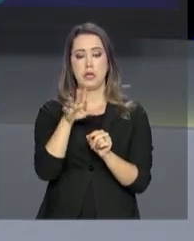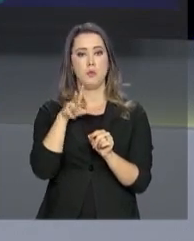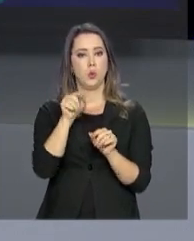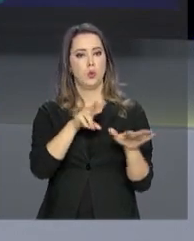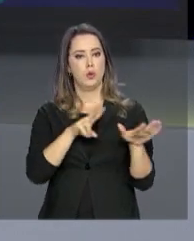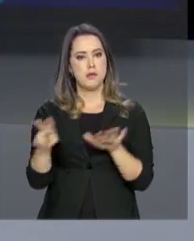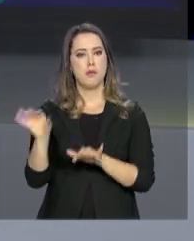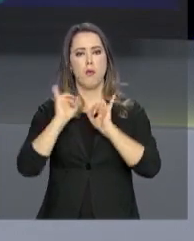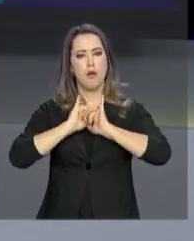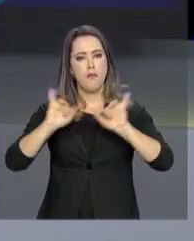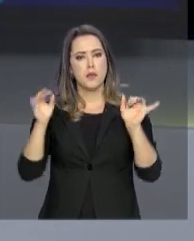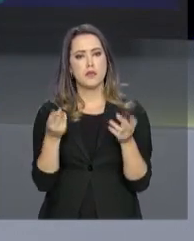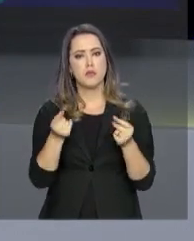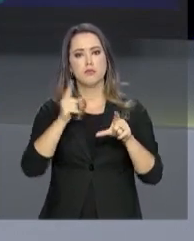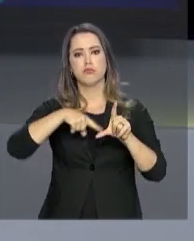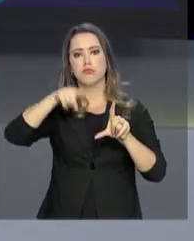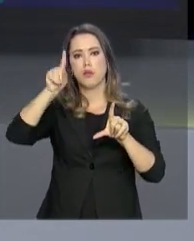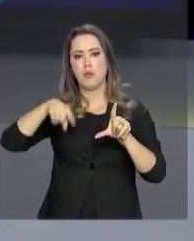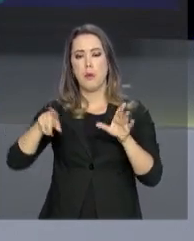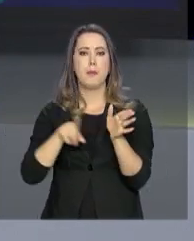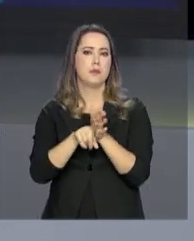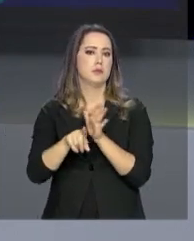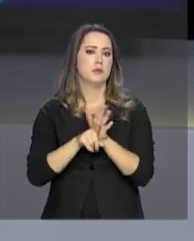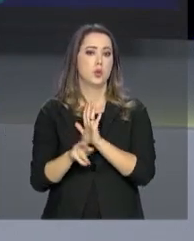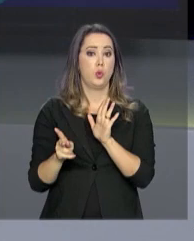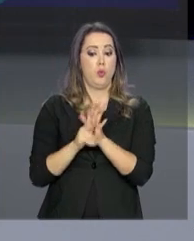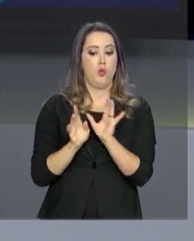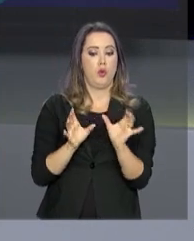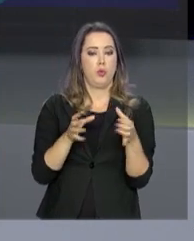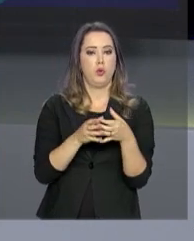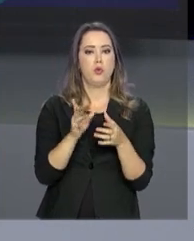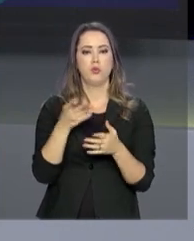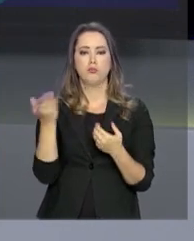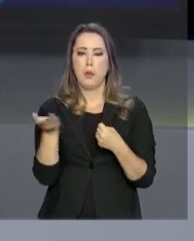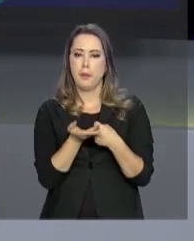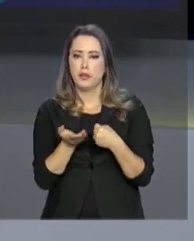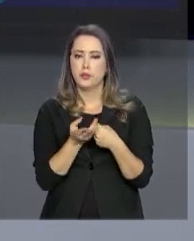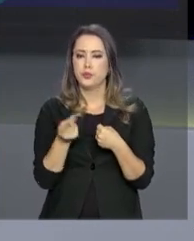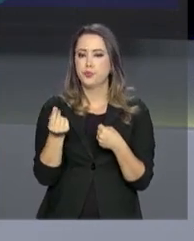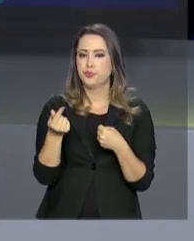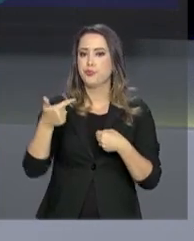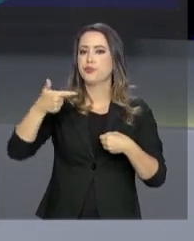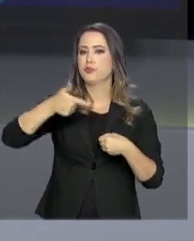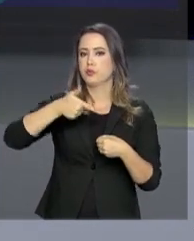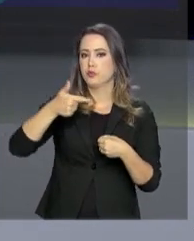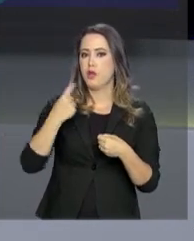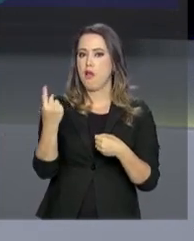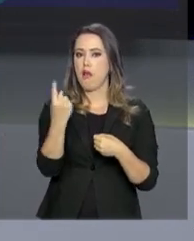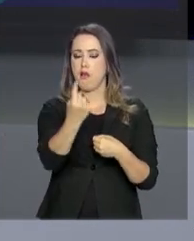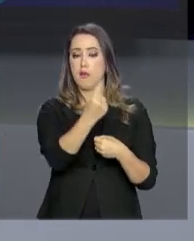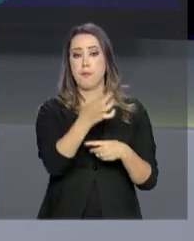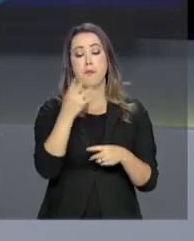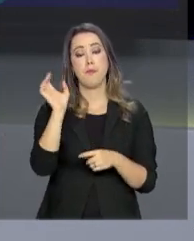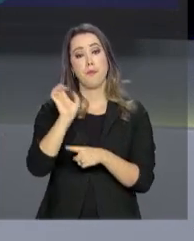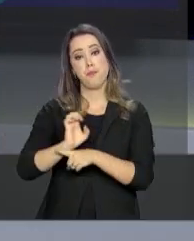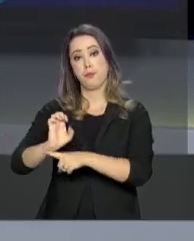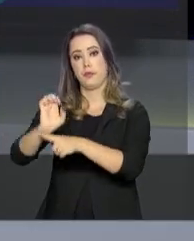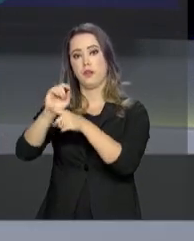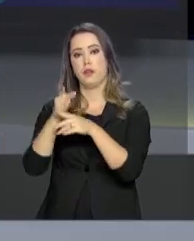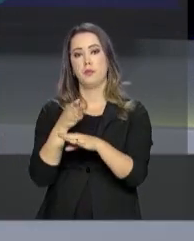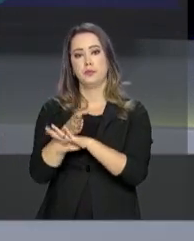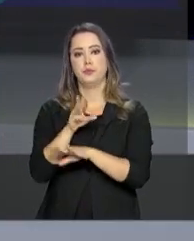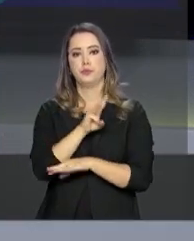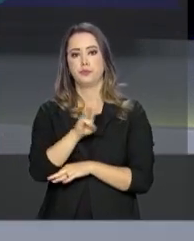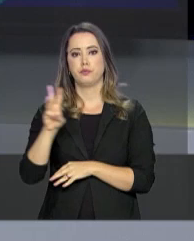semanal de preços, que é uma pesquisa da própria agência e informa o valor médio dos combustíveis nas bombas em cada município. Para acessar,